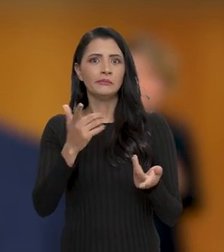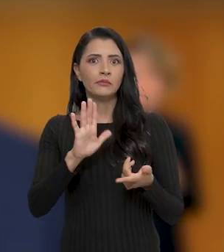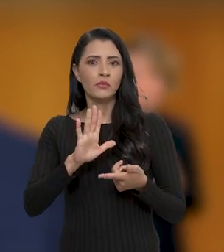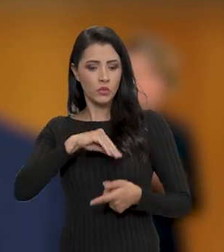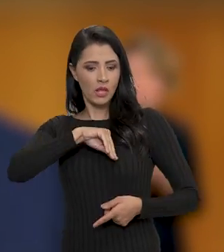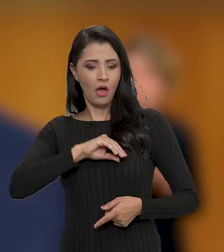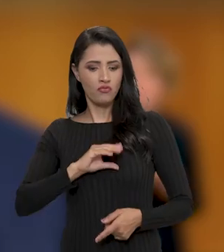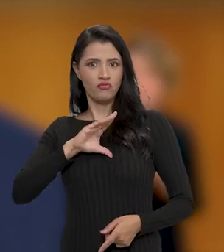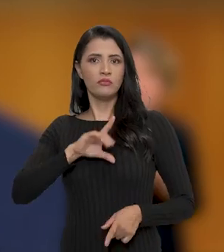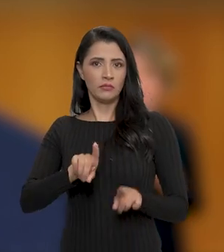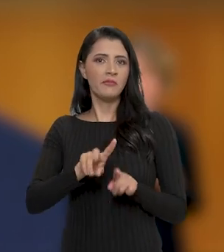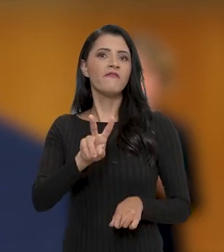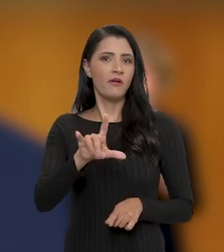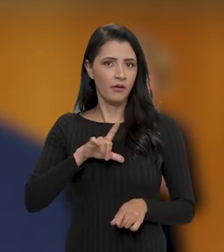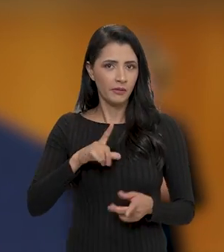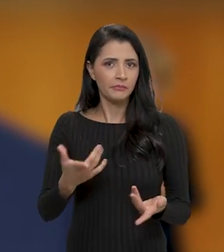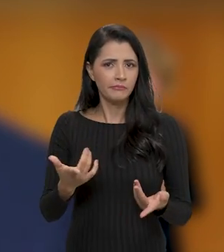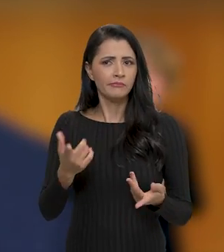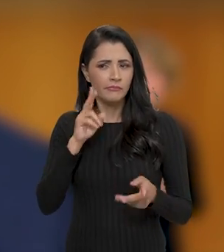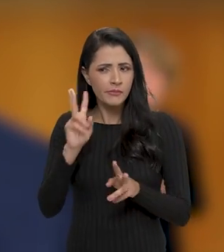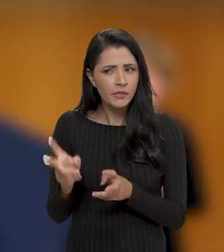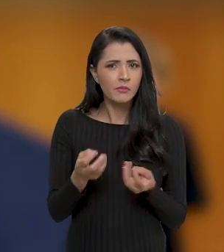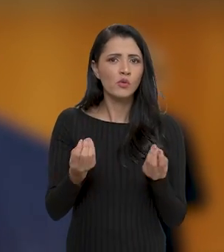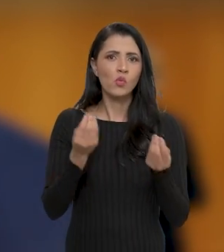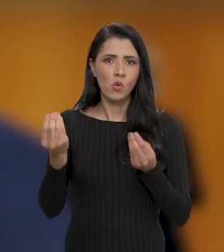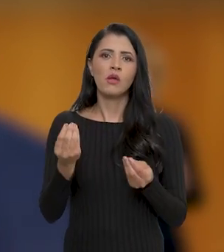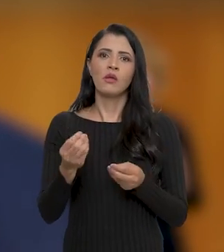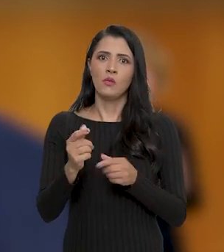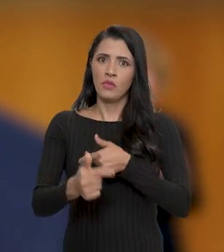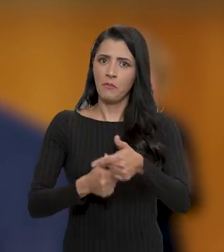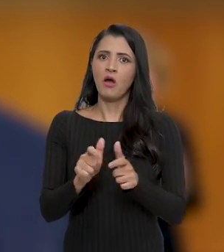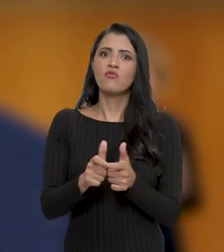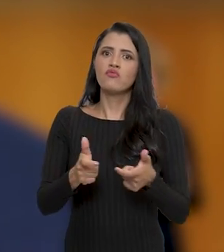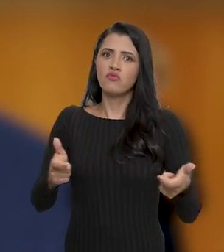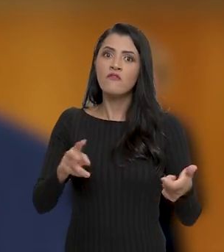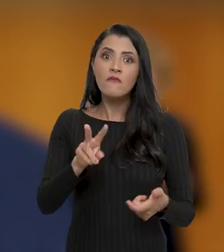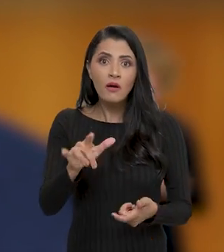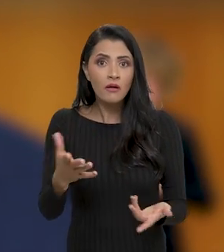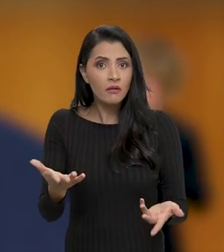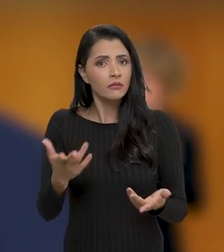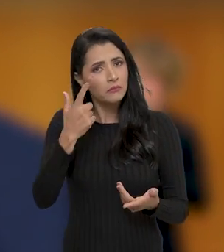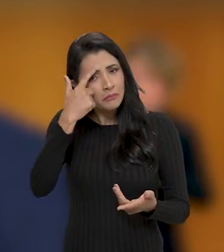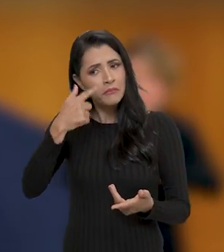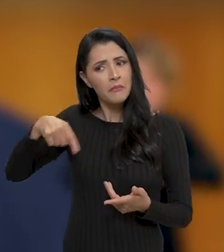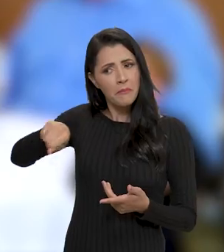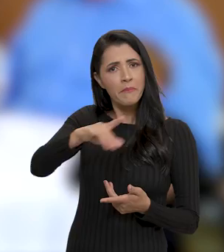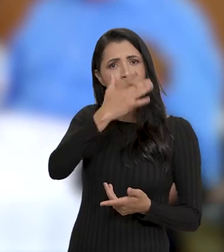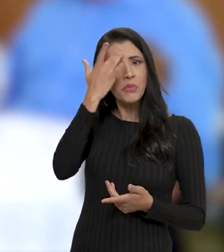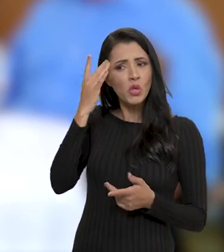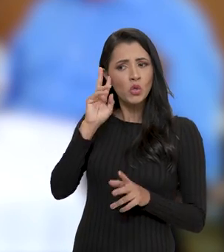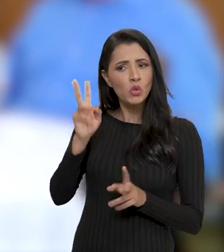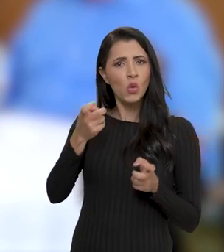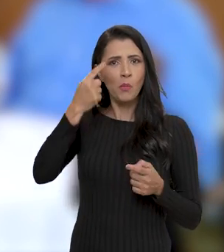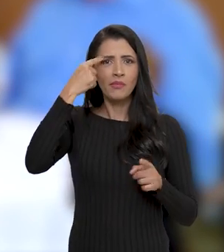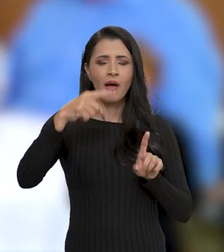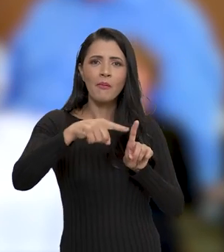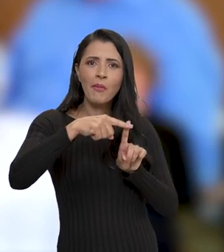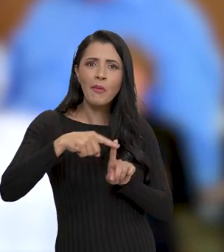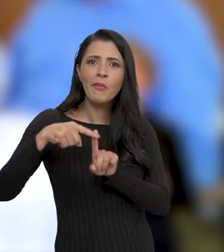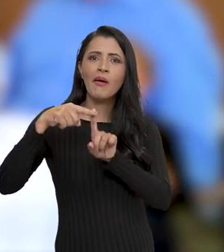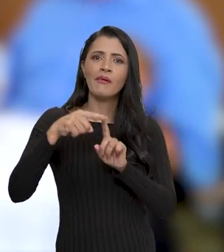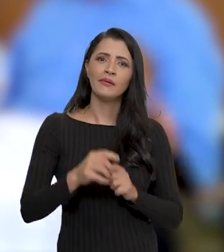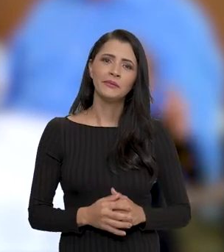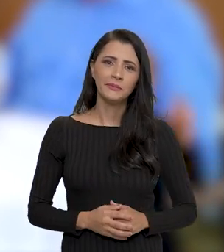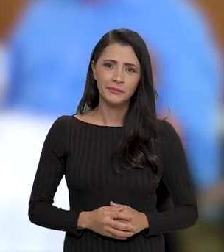vendo sinais de que o salário vai crescer, estão vendo sinais de que o emprego vai crescer. Ou seja, as pessoas estão ficando